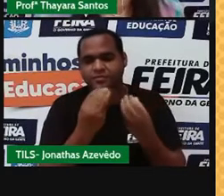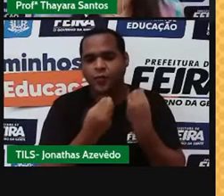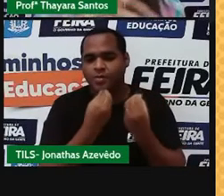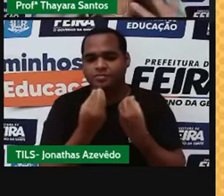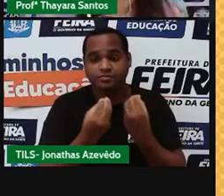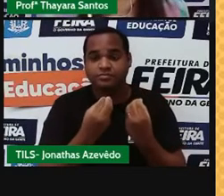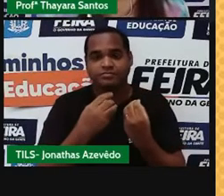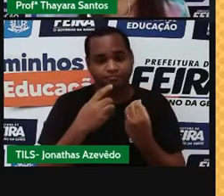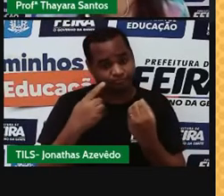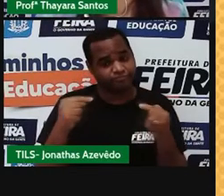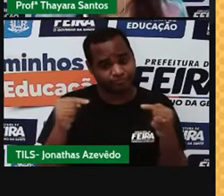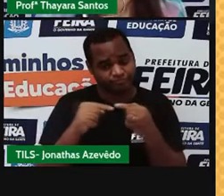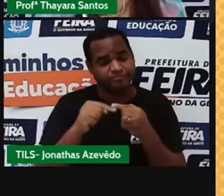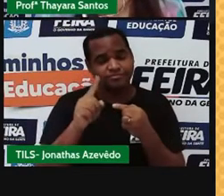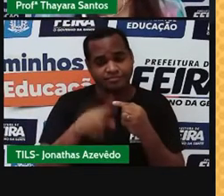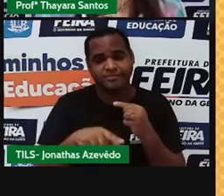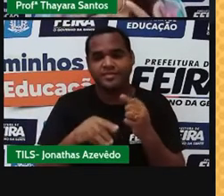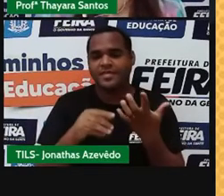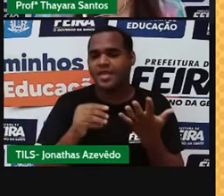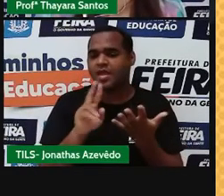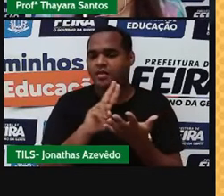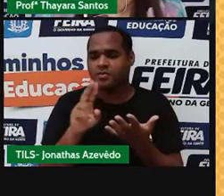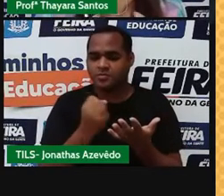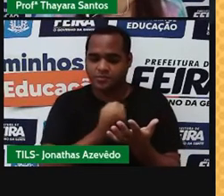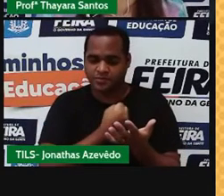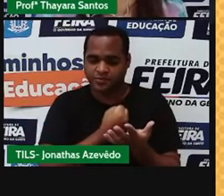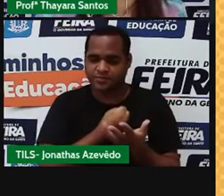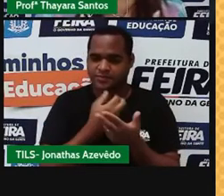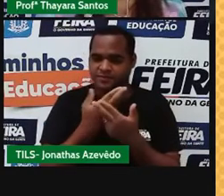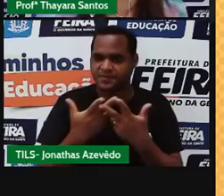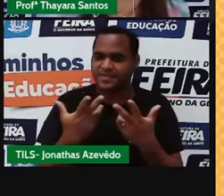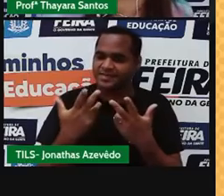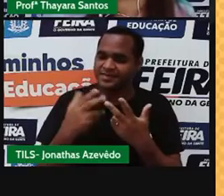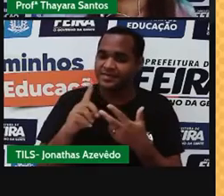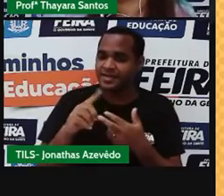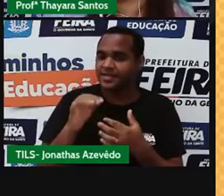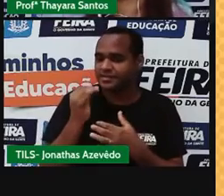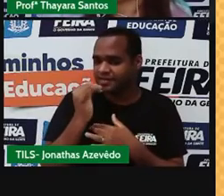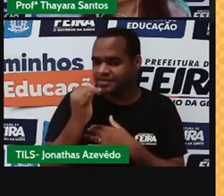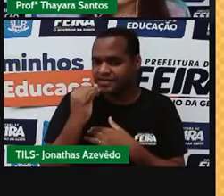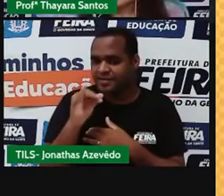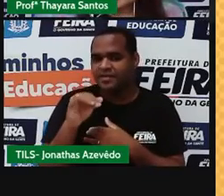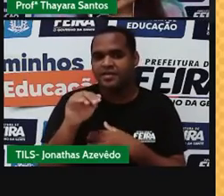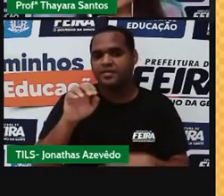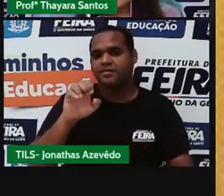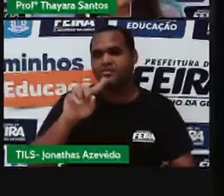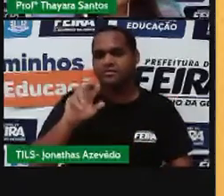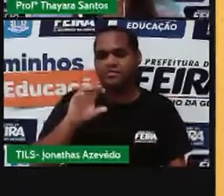baseado também nesse número de camadas eletrônicas que aquele elemento químico tem.